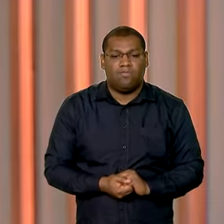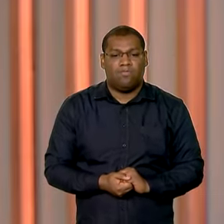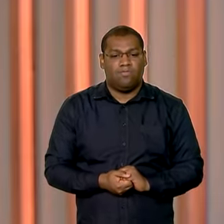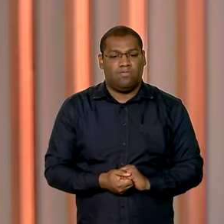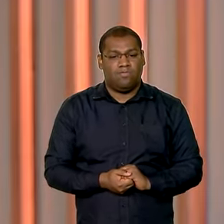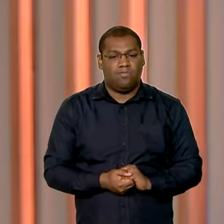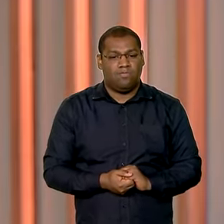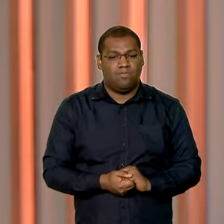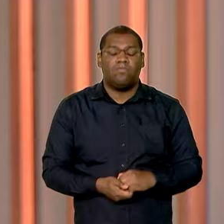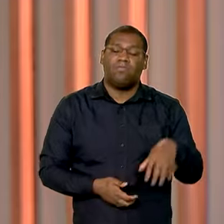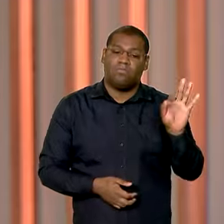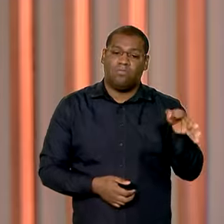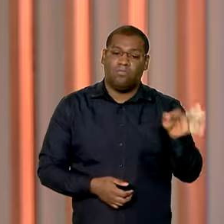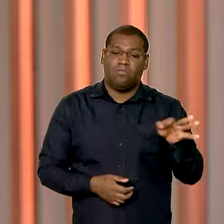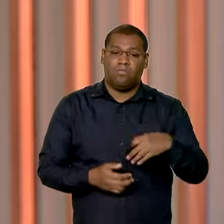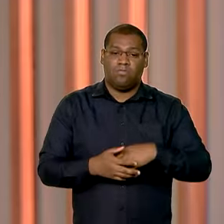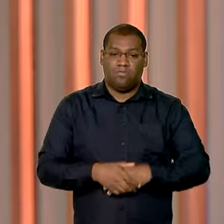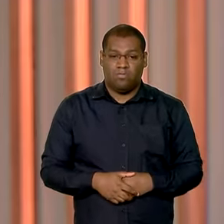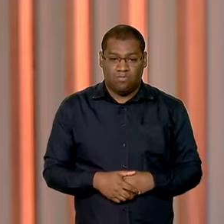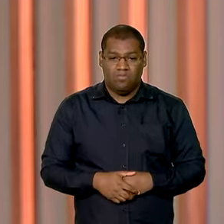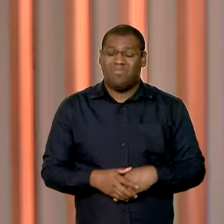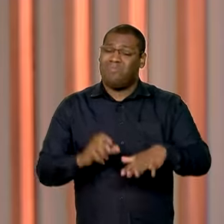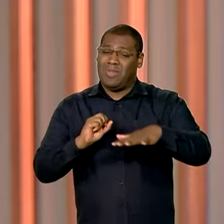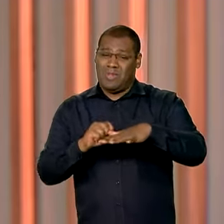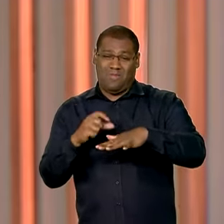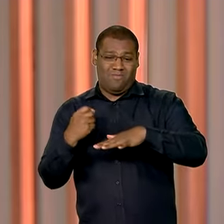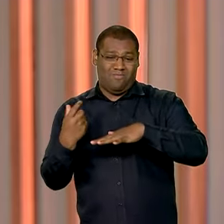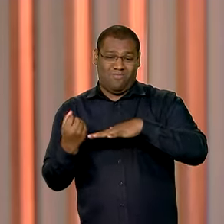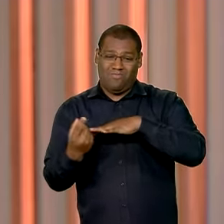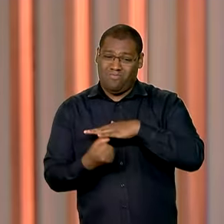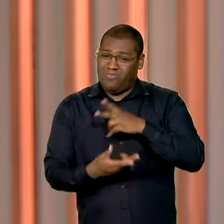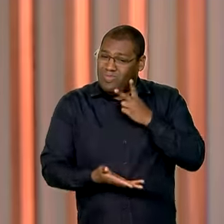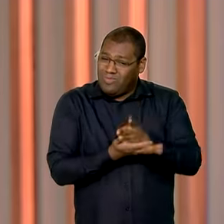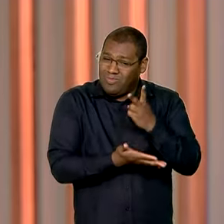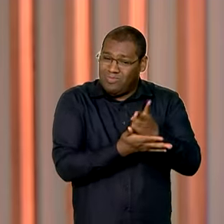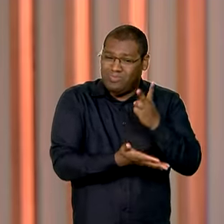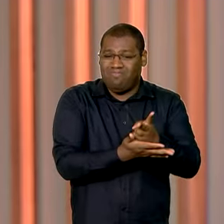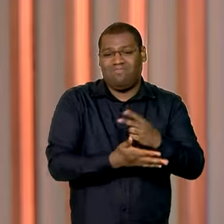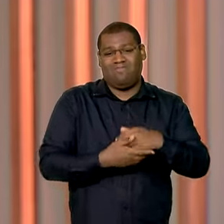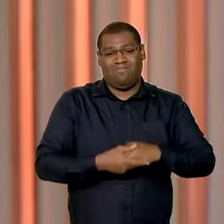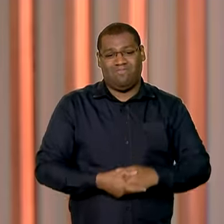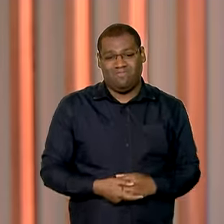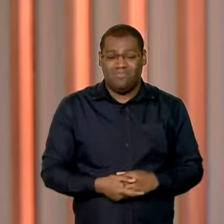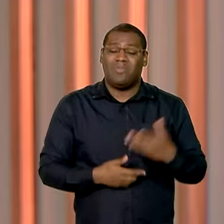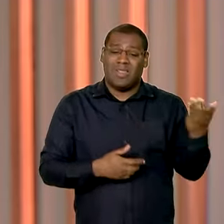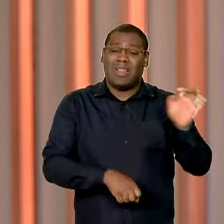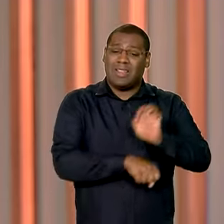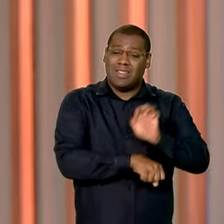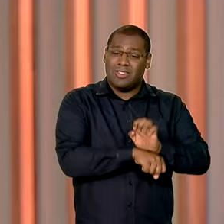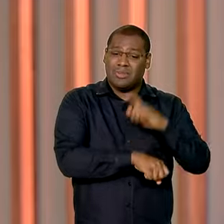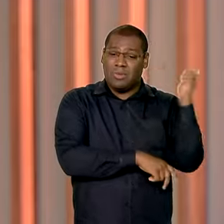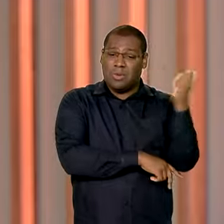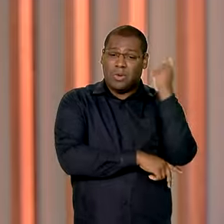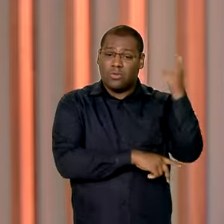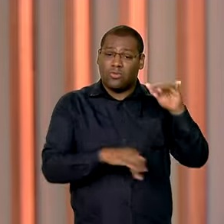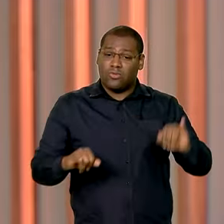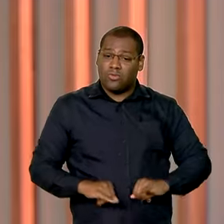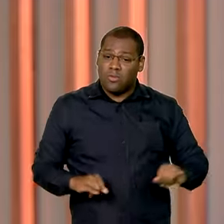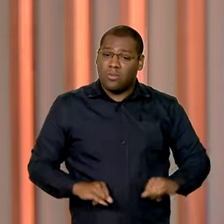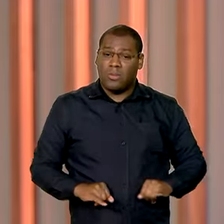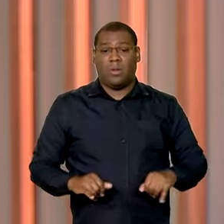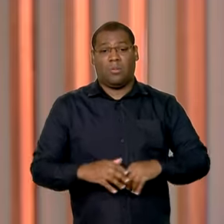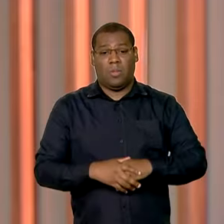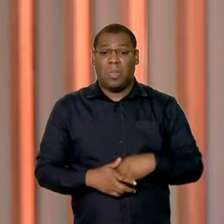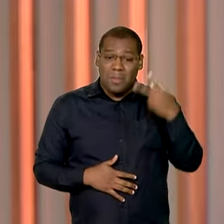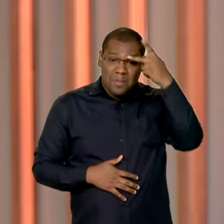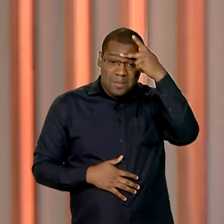É isso aí olha não param de surgir fake news relacionadas à tragédia que assola o Rio Grande do Sul muita gente tem se